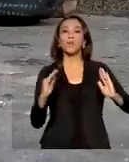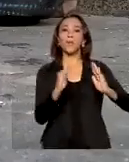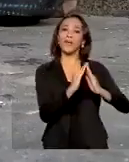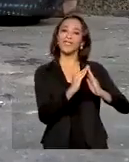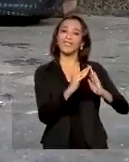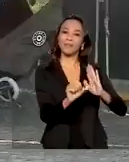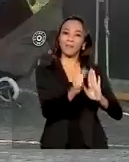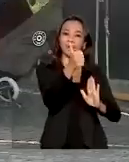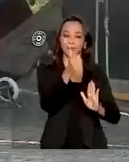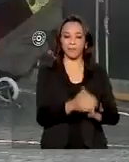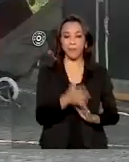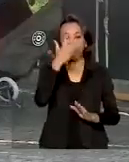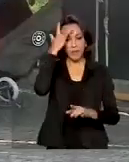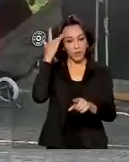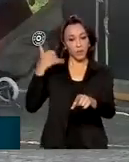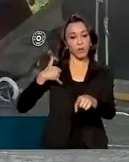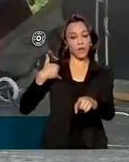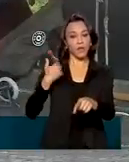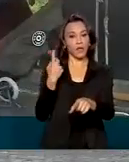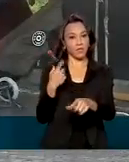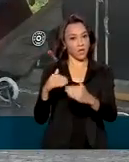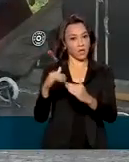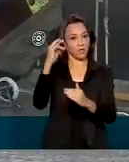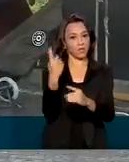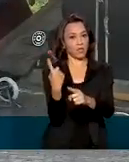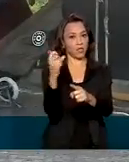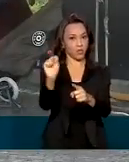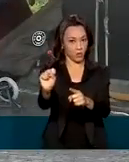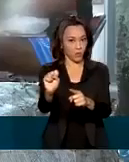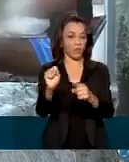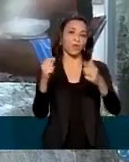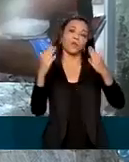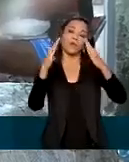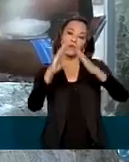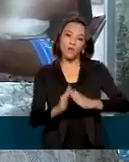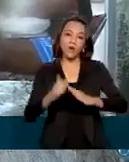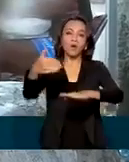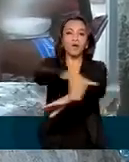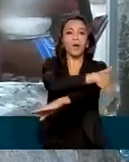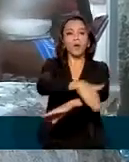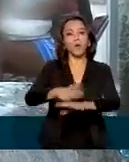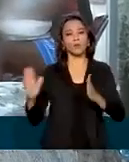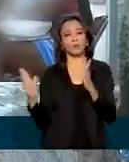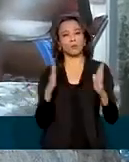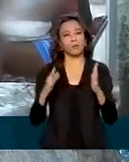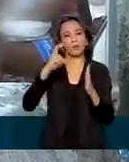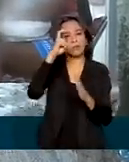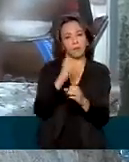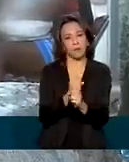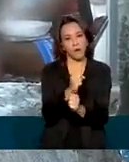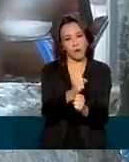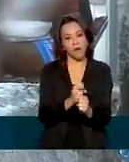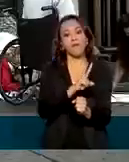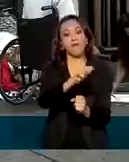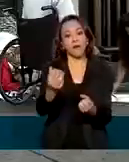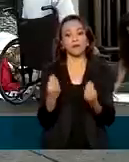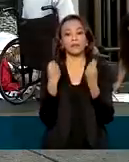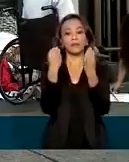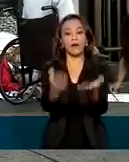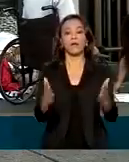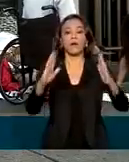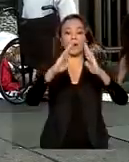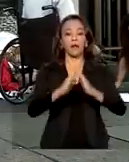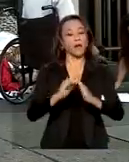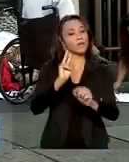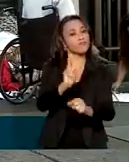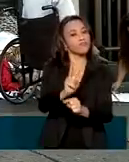Pessoas com mais de 18 anos de idade que estejam em situação de rua há pelo menos 5 anos vão receber moradia temporária,